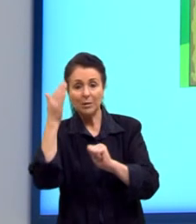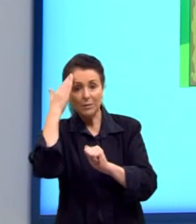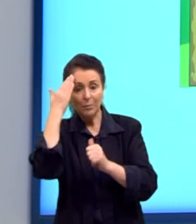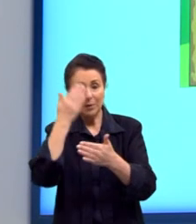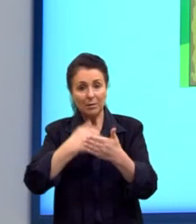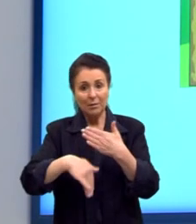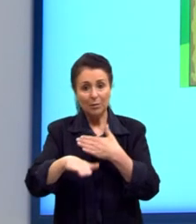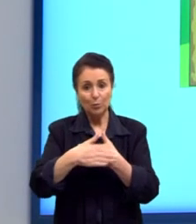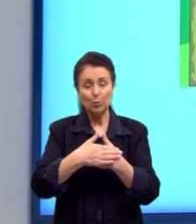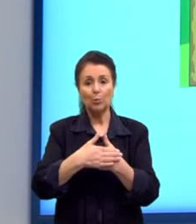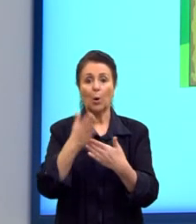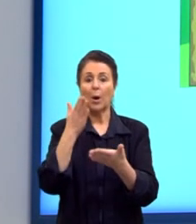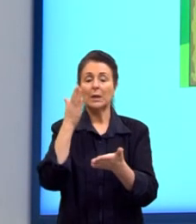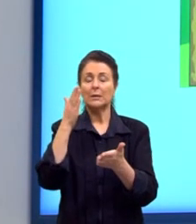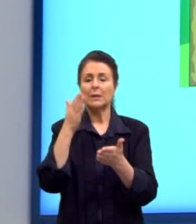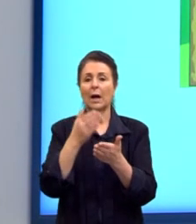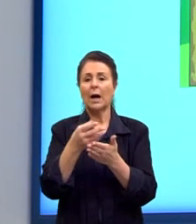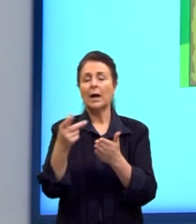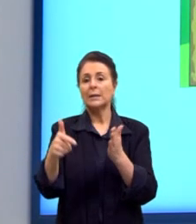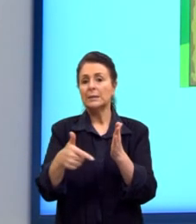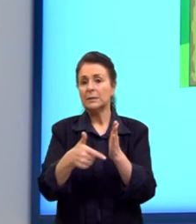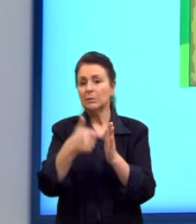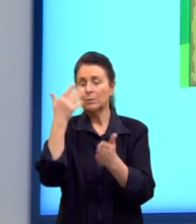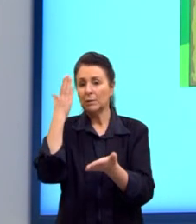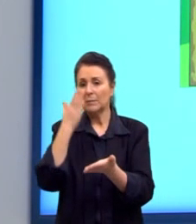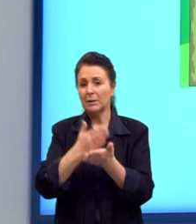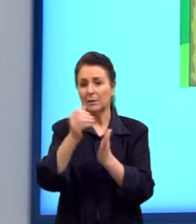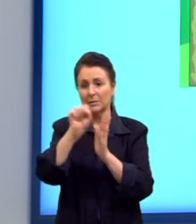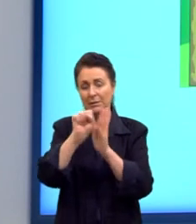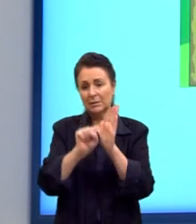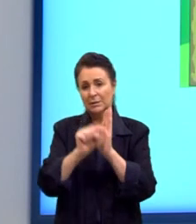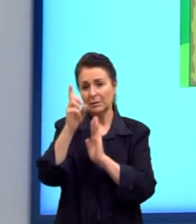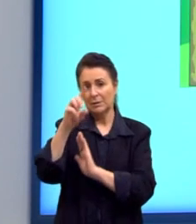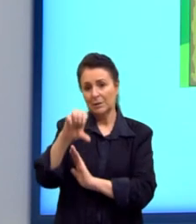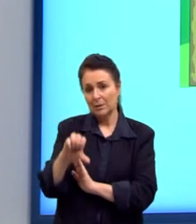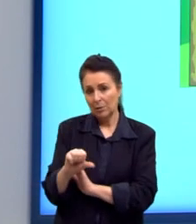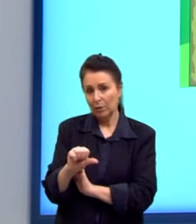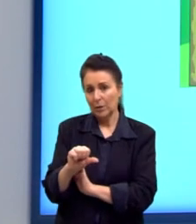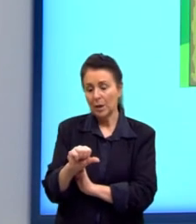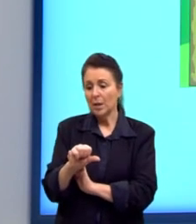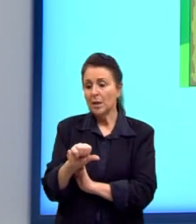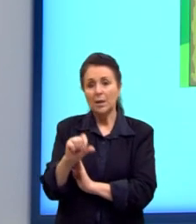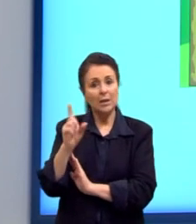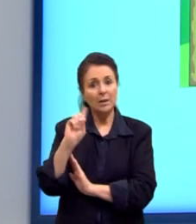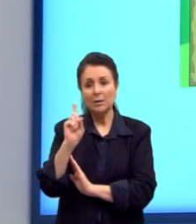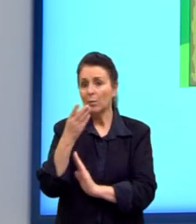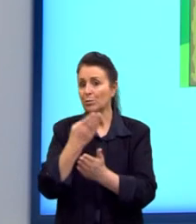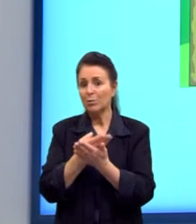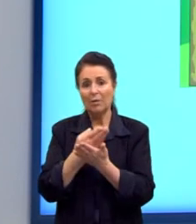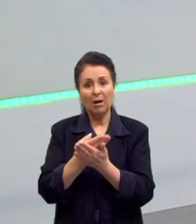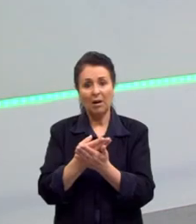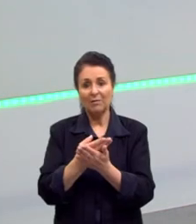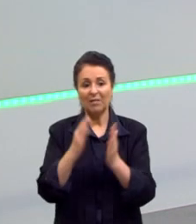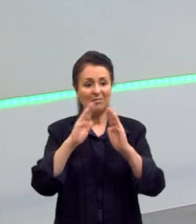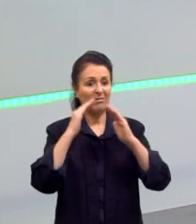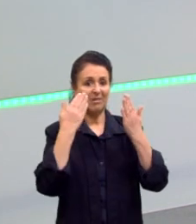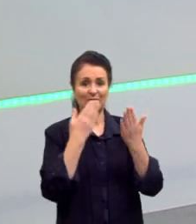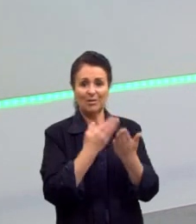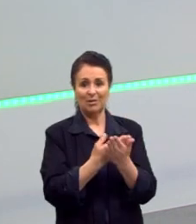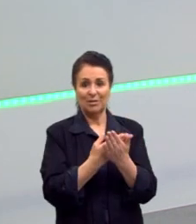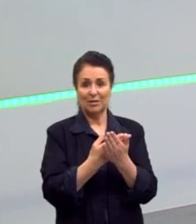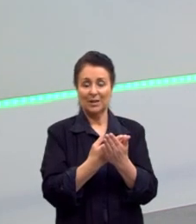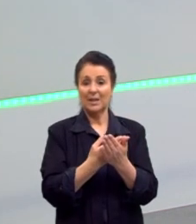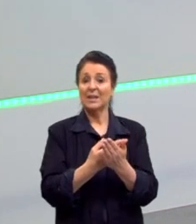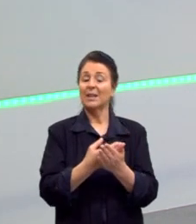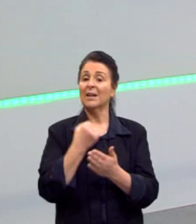segunda metade do século XIX, sem ter ido estudar em uma escola regular. Viu? Porque eu digo que ele é importante